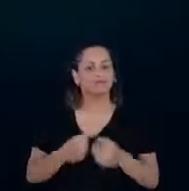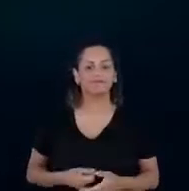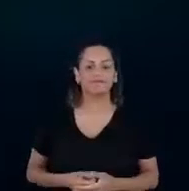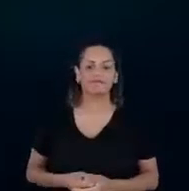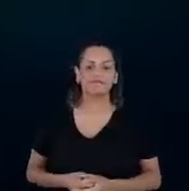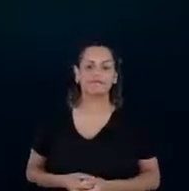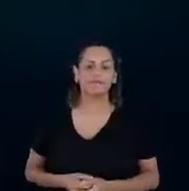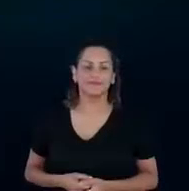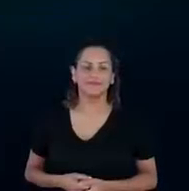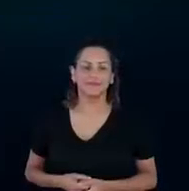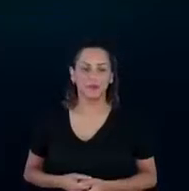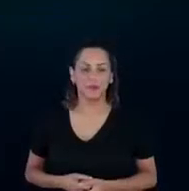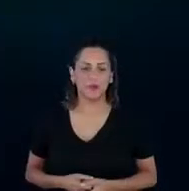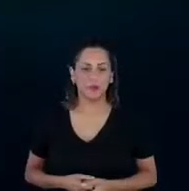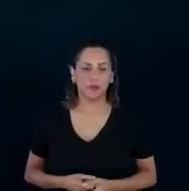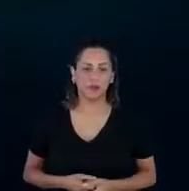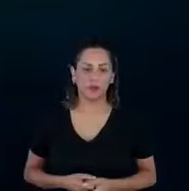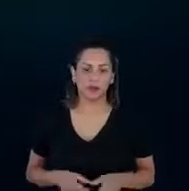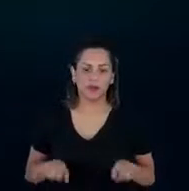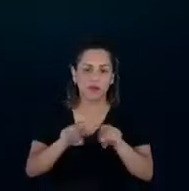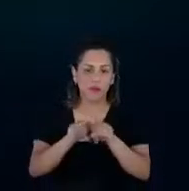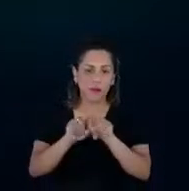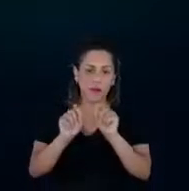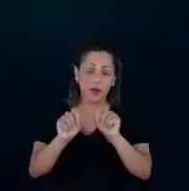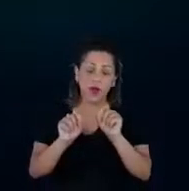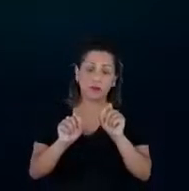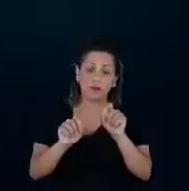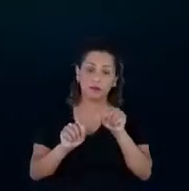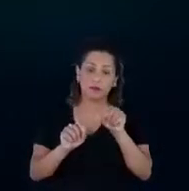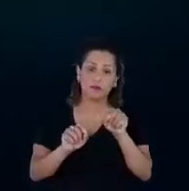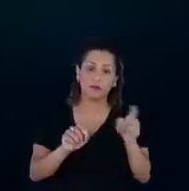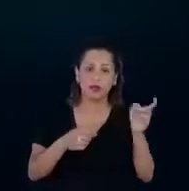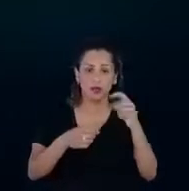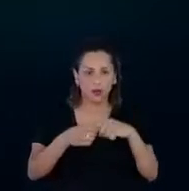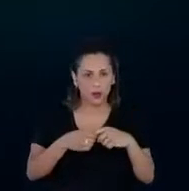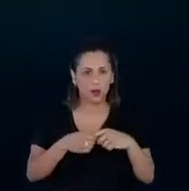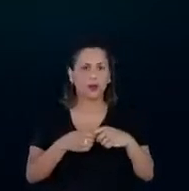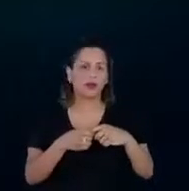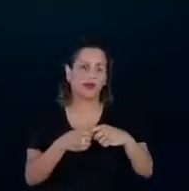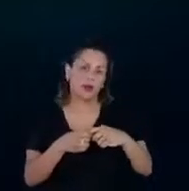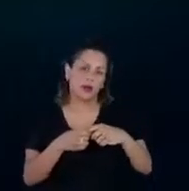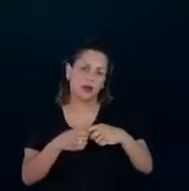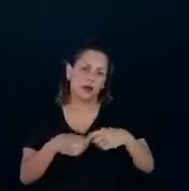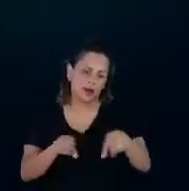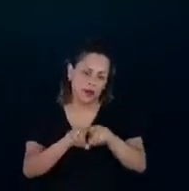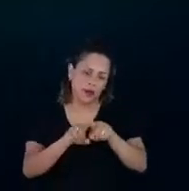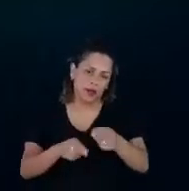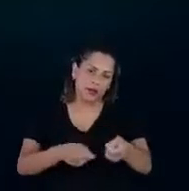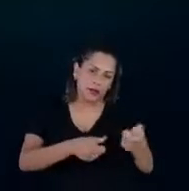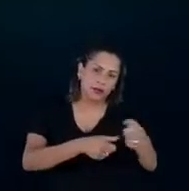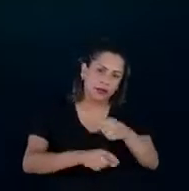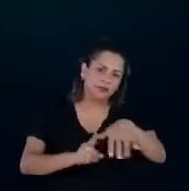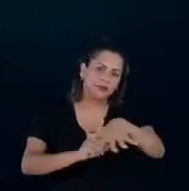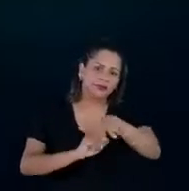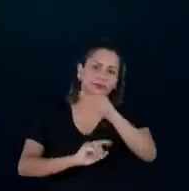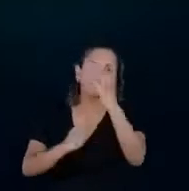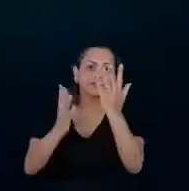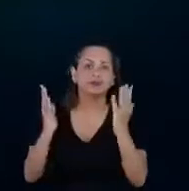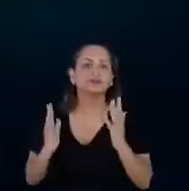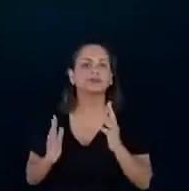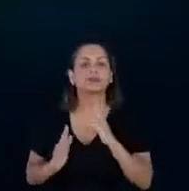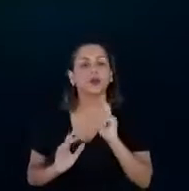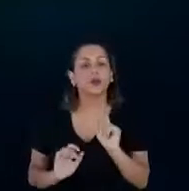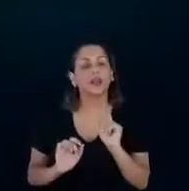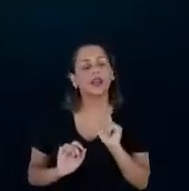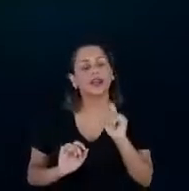E falando na questão do retorno e nos benefícios sociais e ambientais, é importante destacar também a governança do